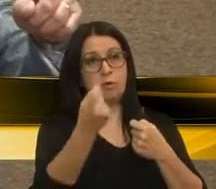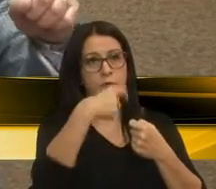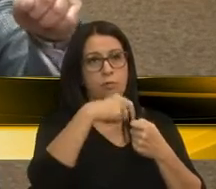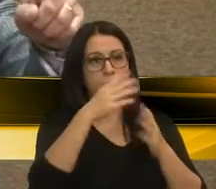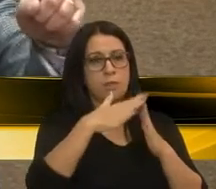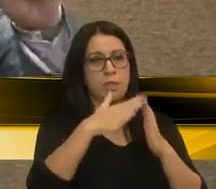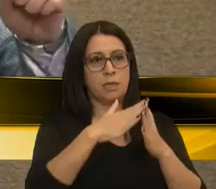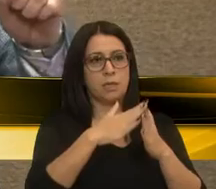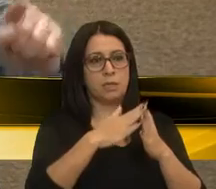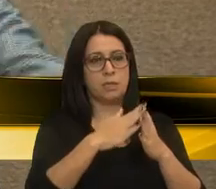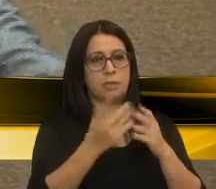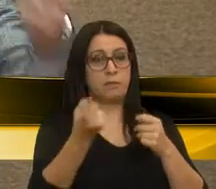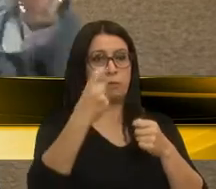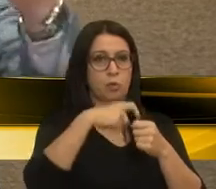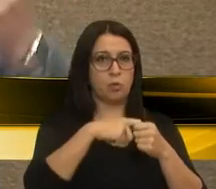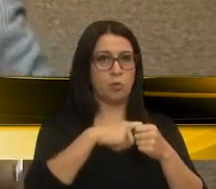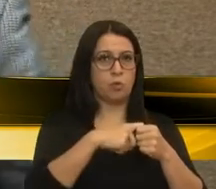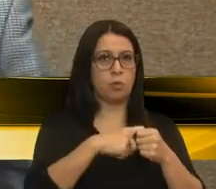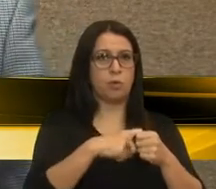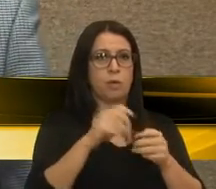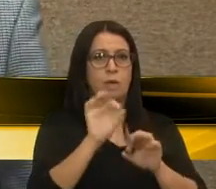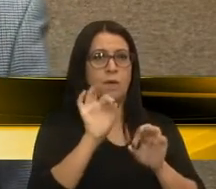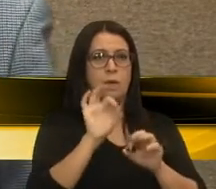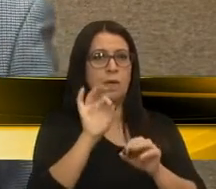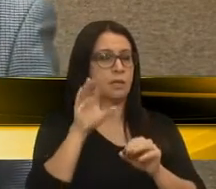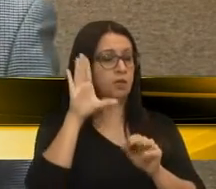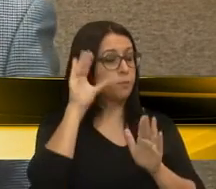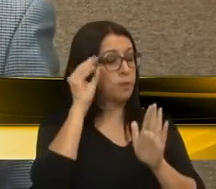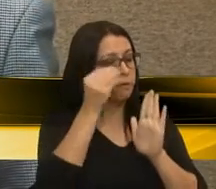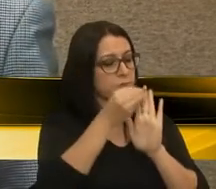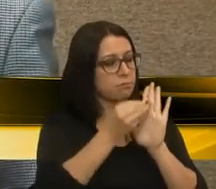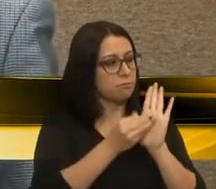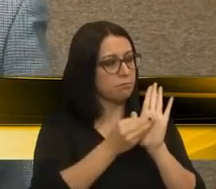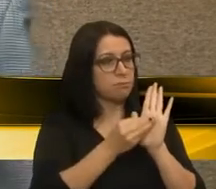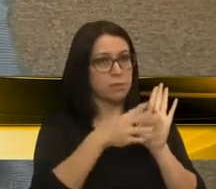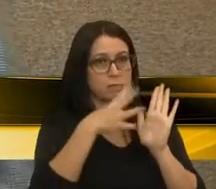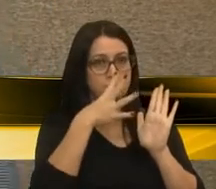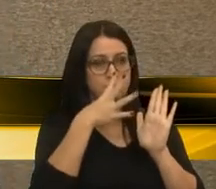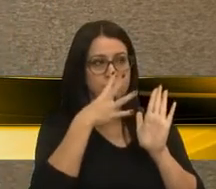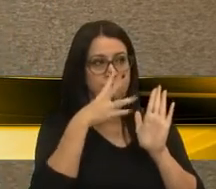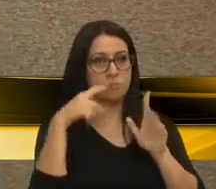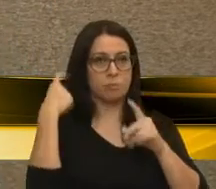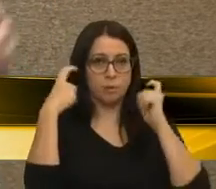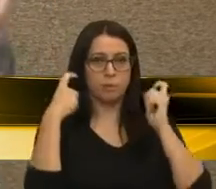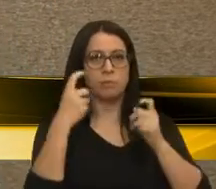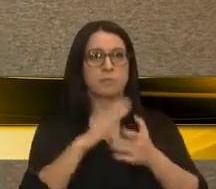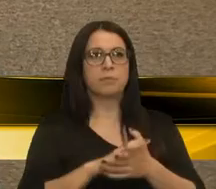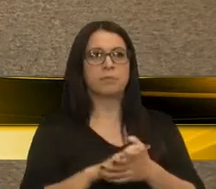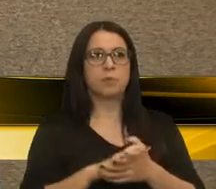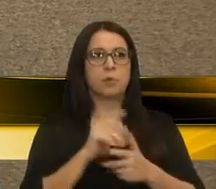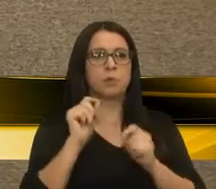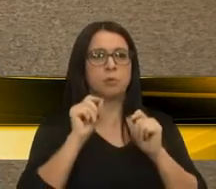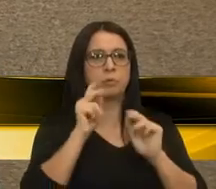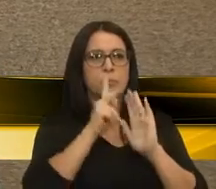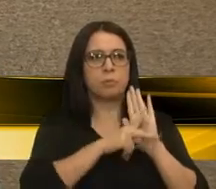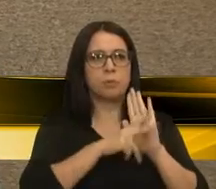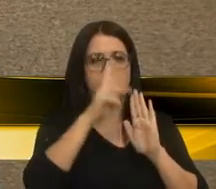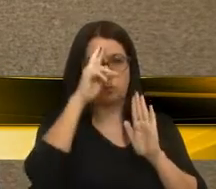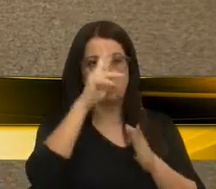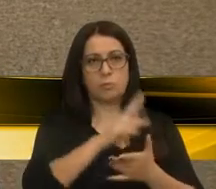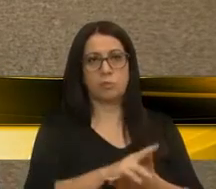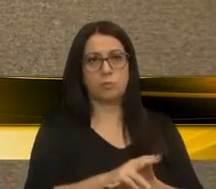para esta casa, retornou sem absolutamente nenhuma observação. Impressionante a preocupação do município sobre o plano diretor.